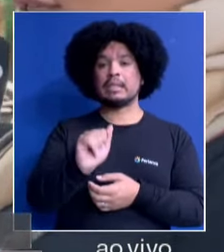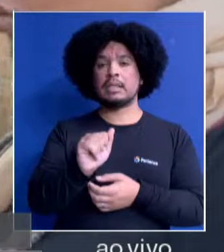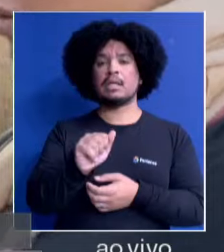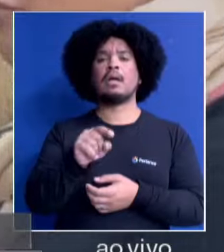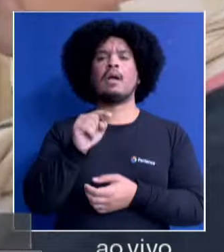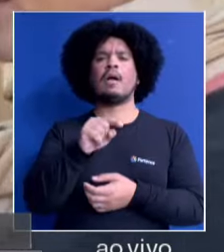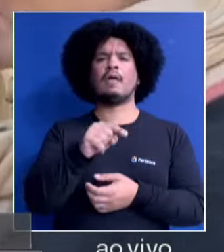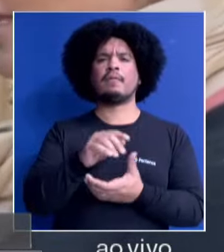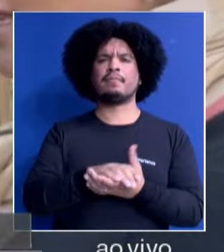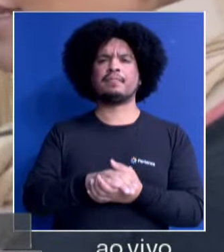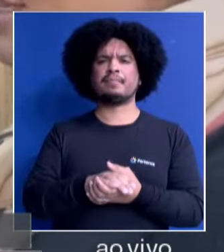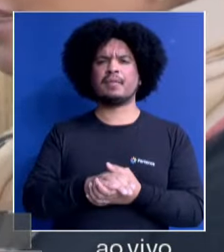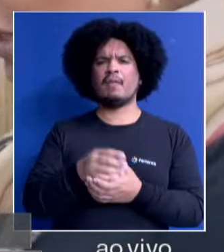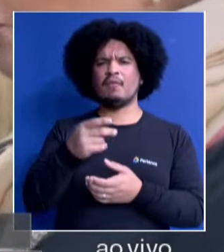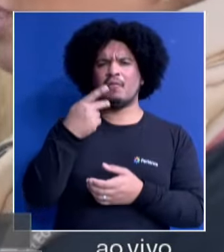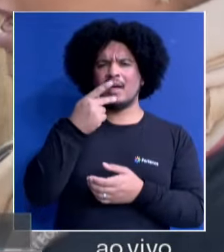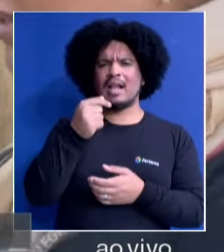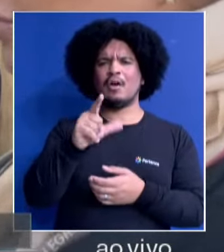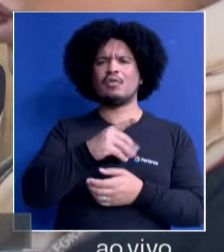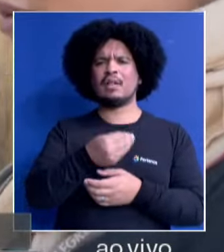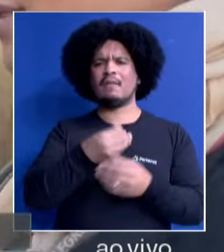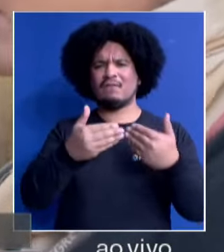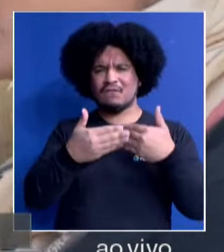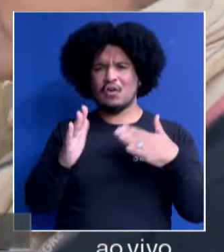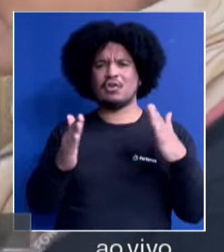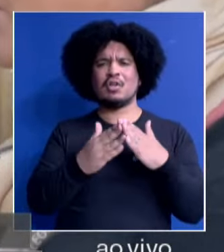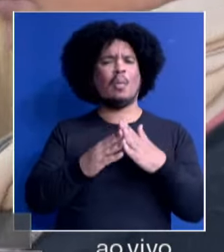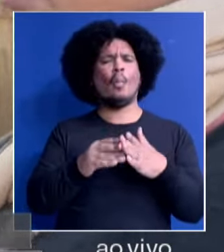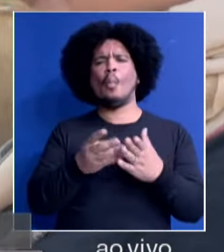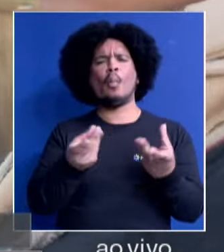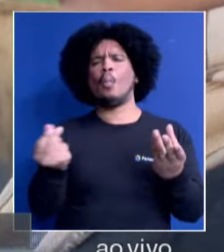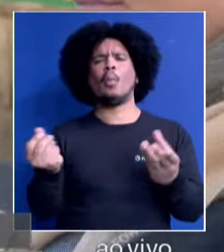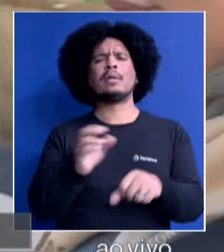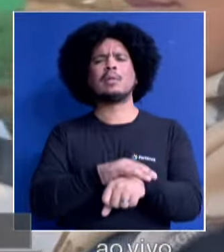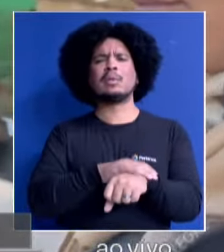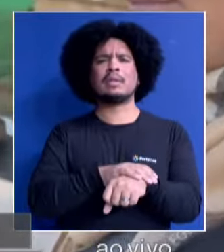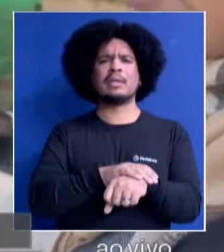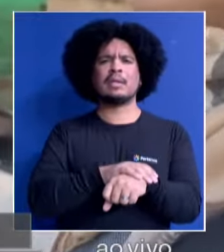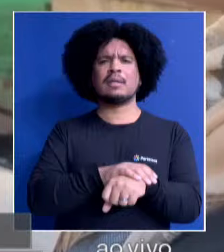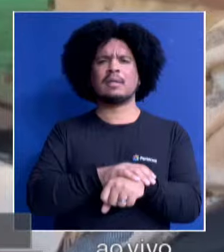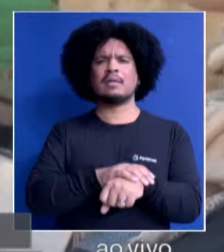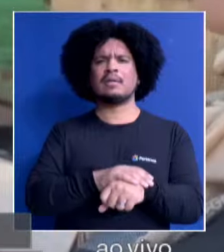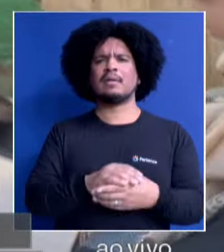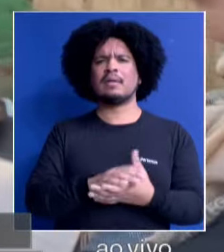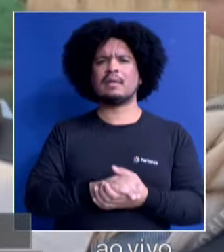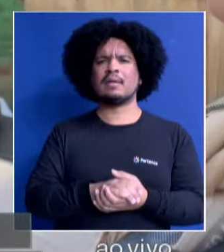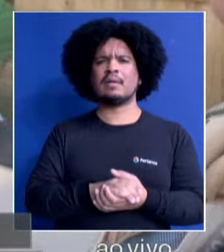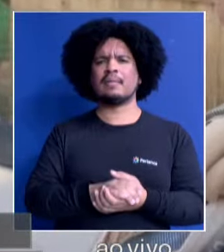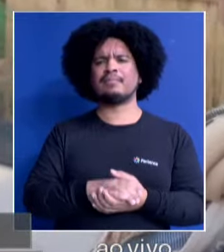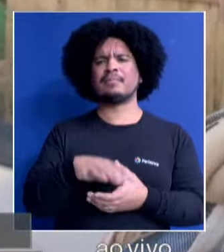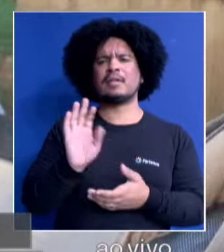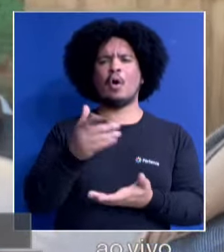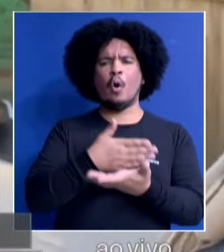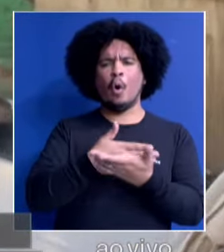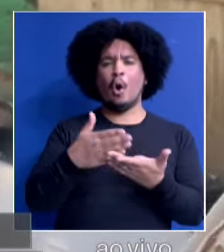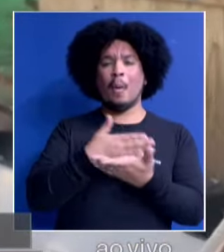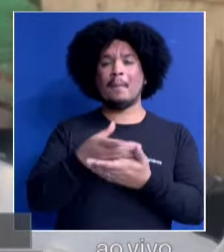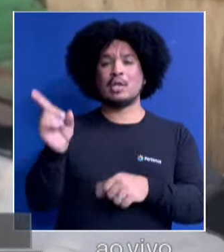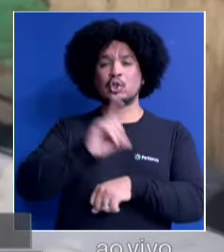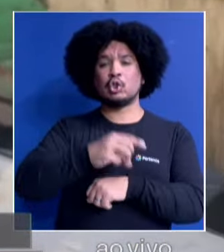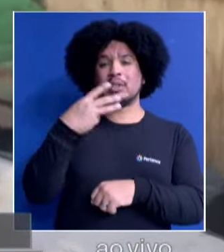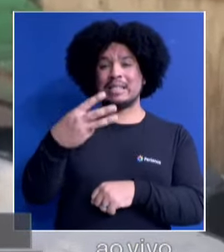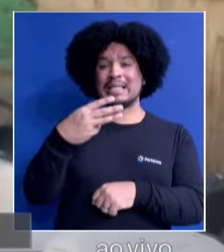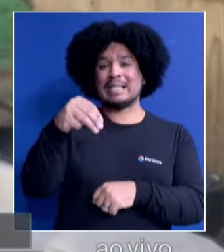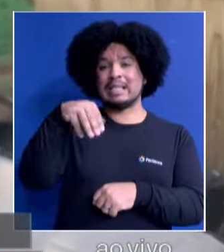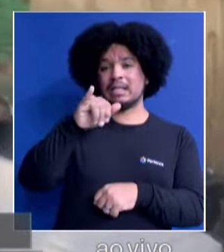vocês estão fora de casa, desalojados, já faz quanto tempo? Desde dia 4. Na verdade, desde dia 3 de madrugada, que